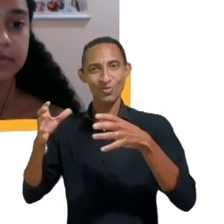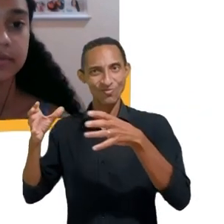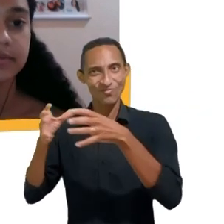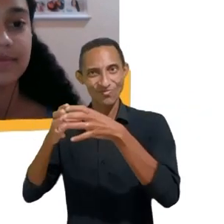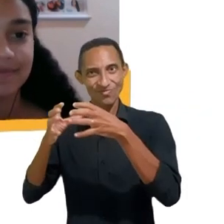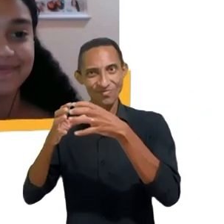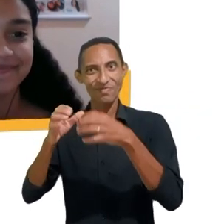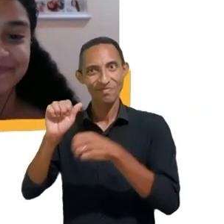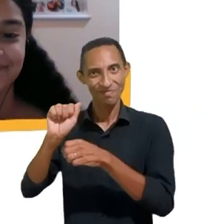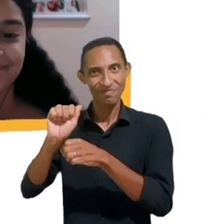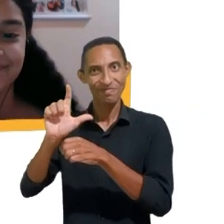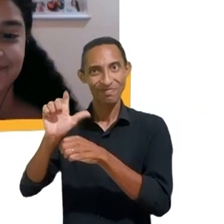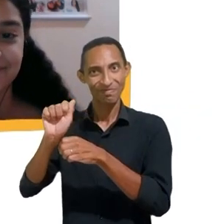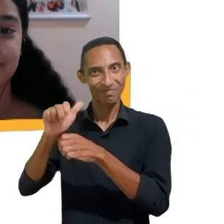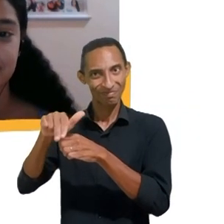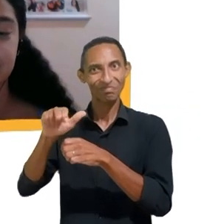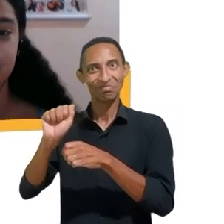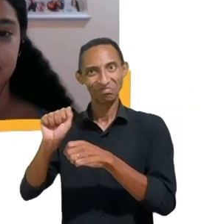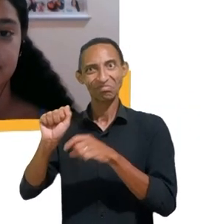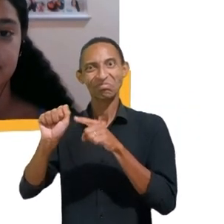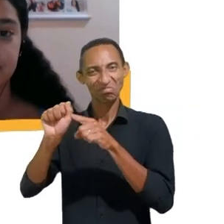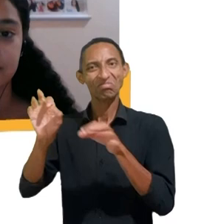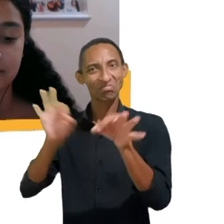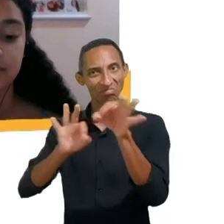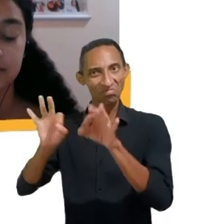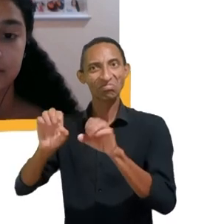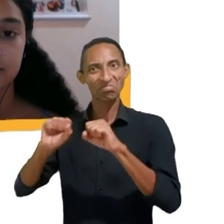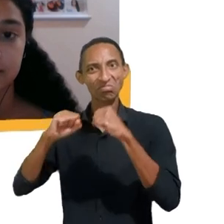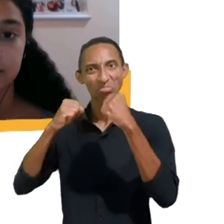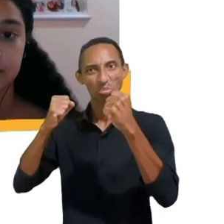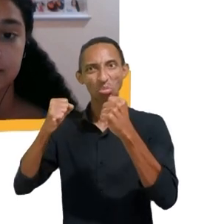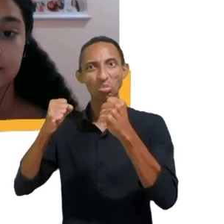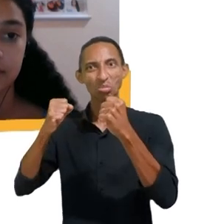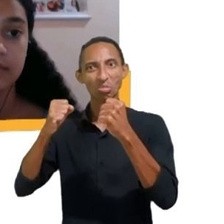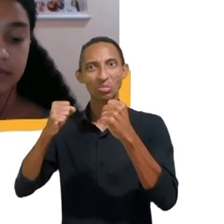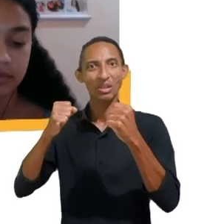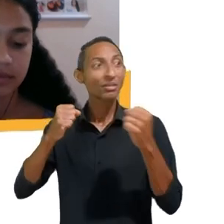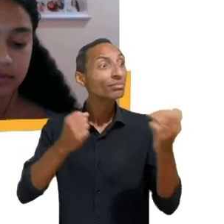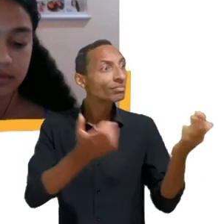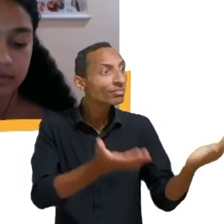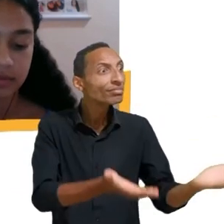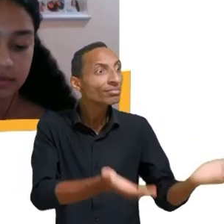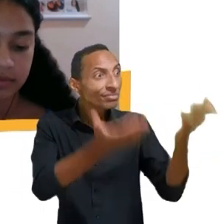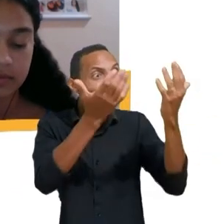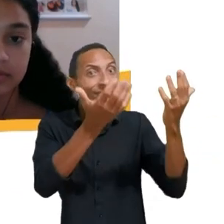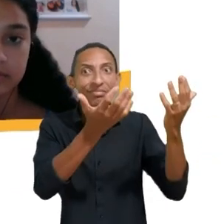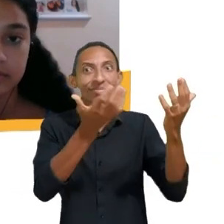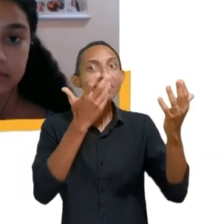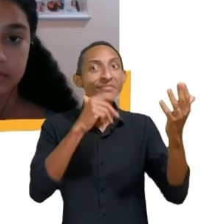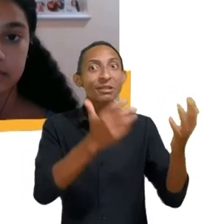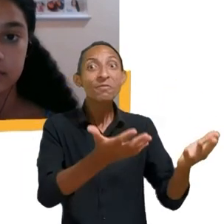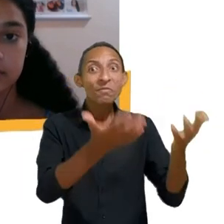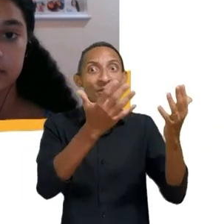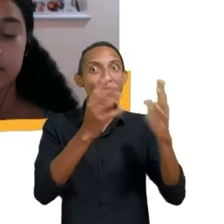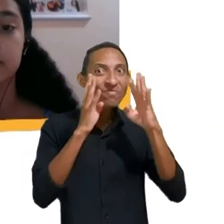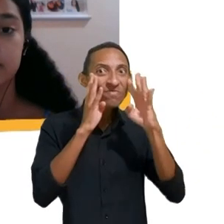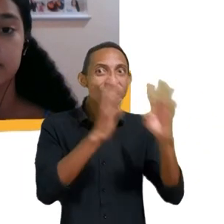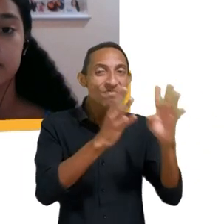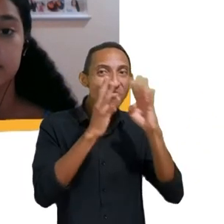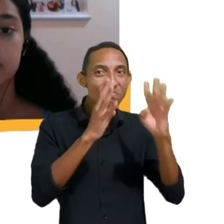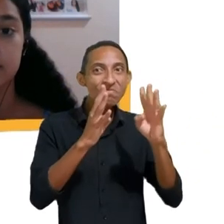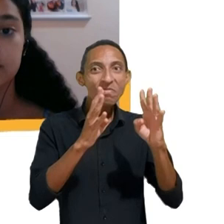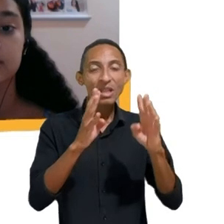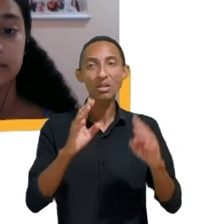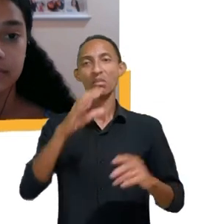ter a Maria Clara e ter essa voz ativa na construção. Não pode ser uma conversa só de adultos que acham que sabem